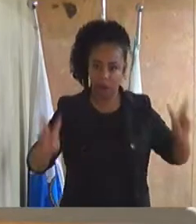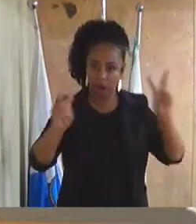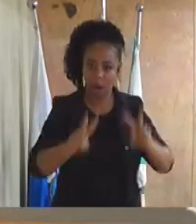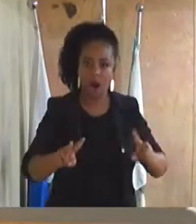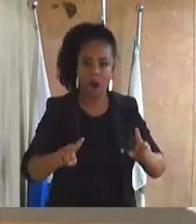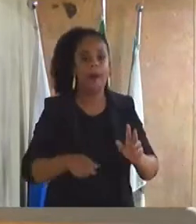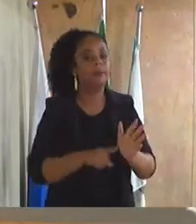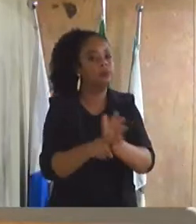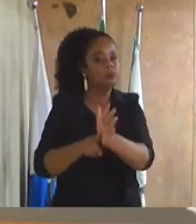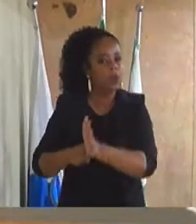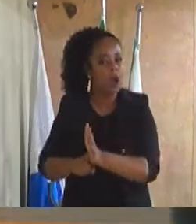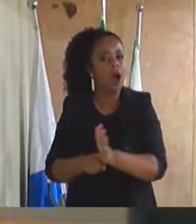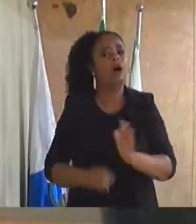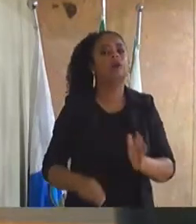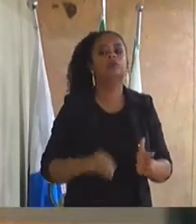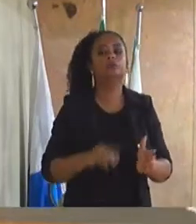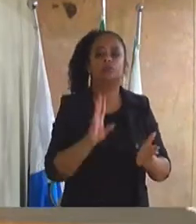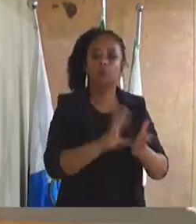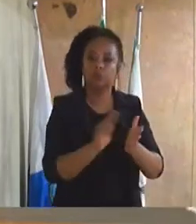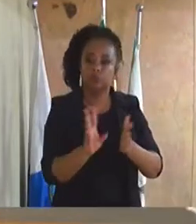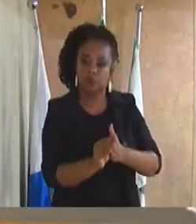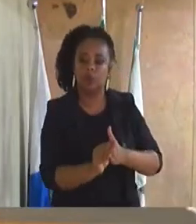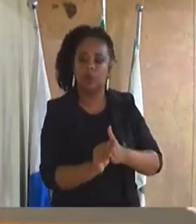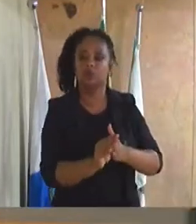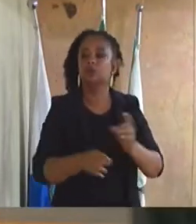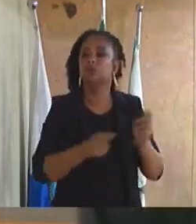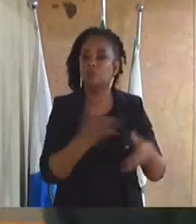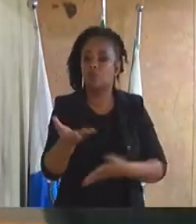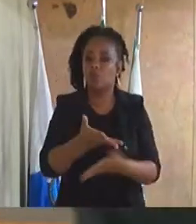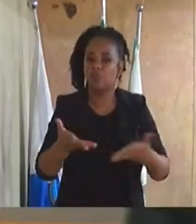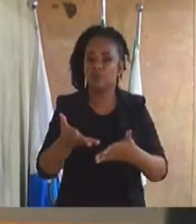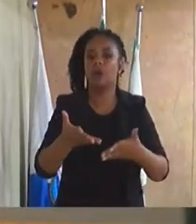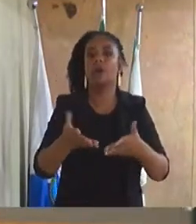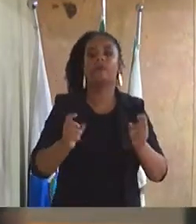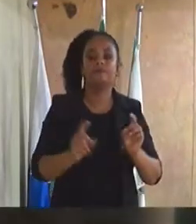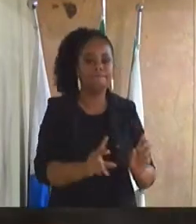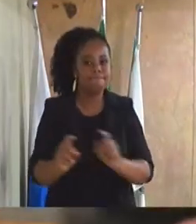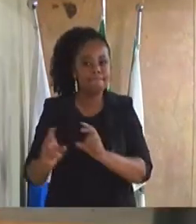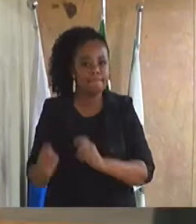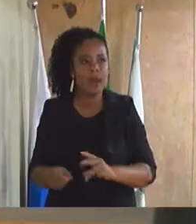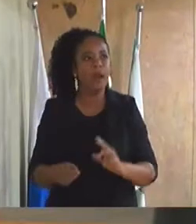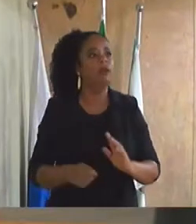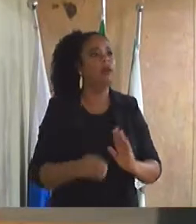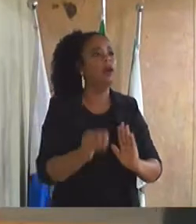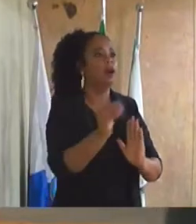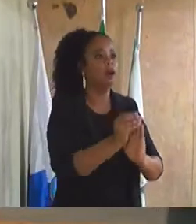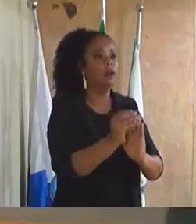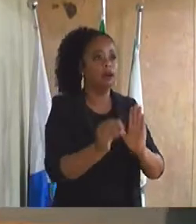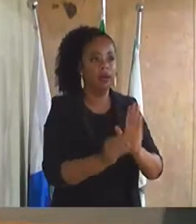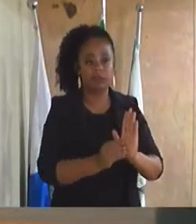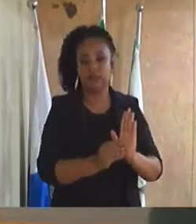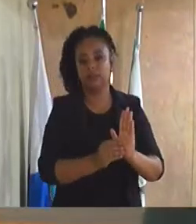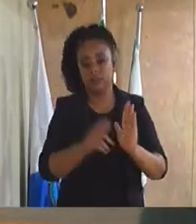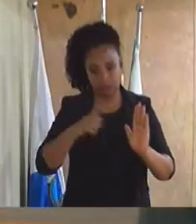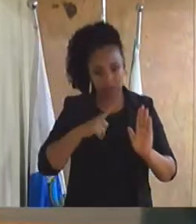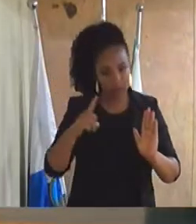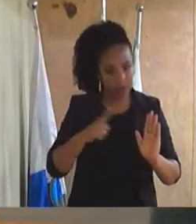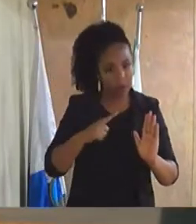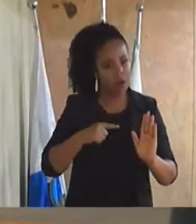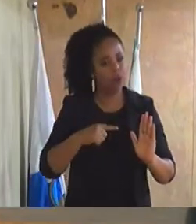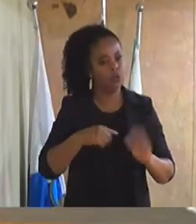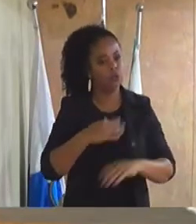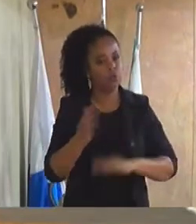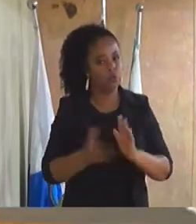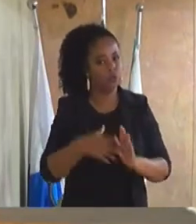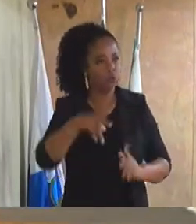notas fiscais das mercadorias comercializadas, visando regulamentar a atuação dos proprietários de barracas, bem